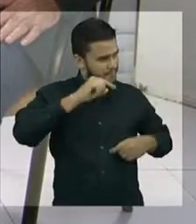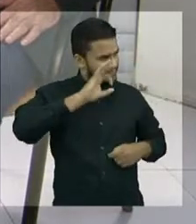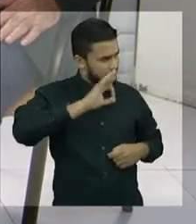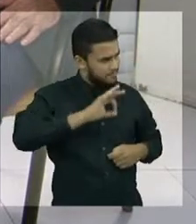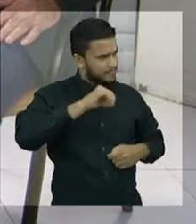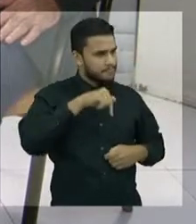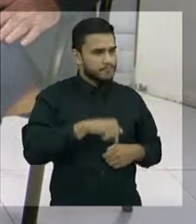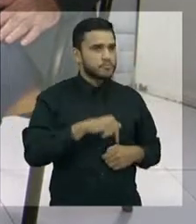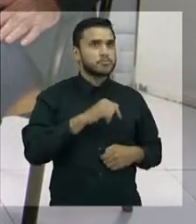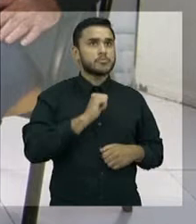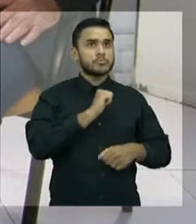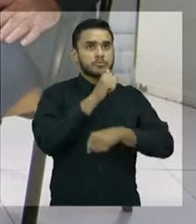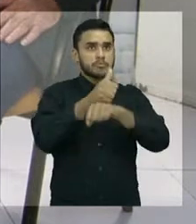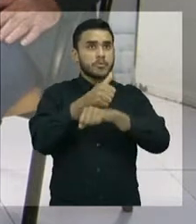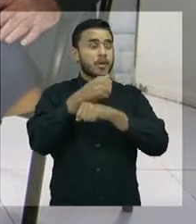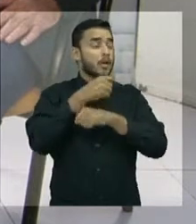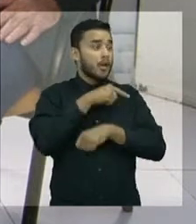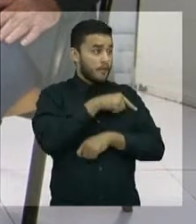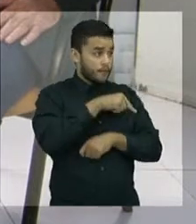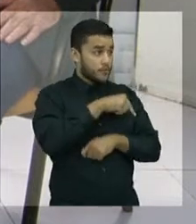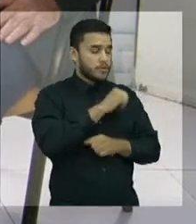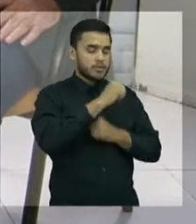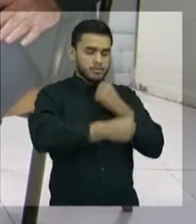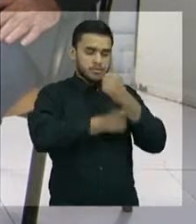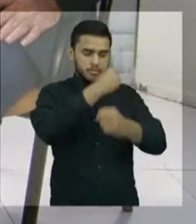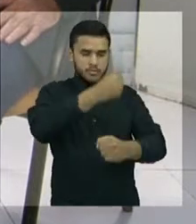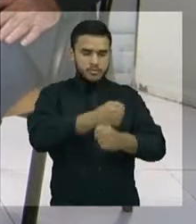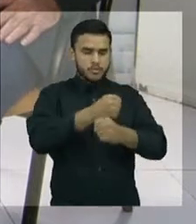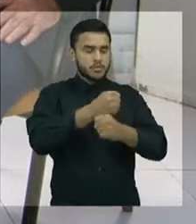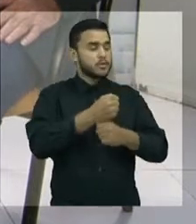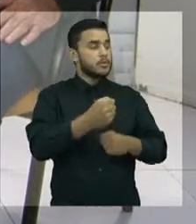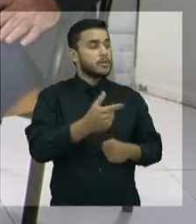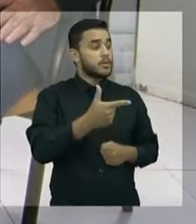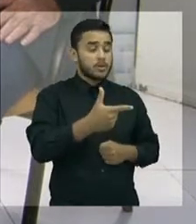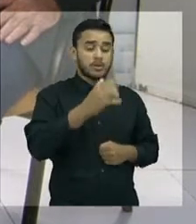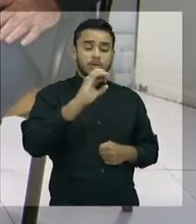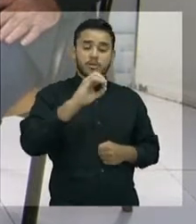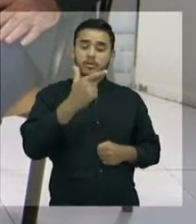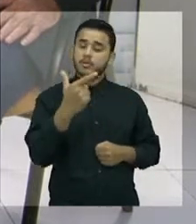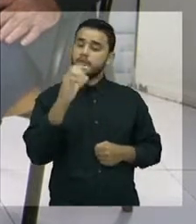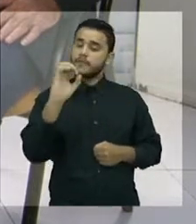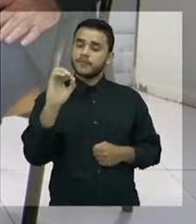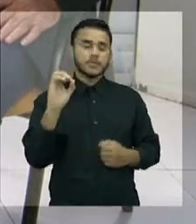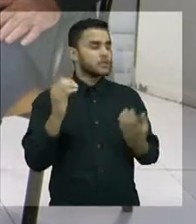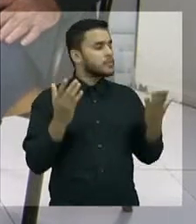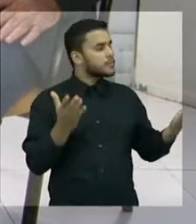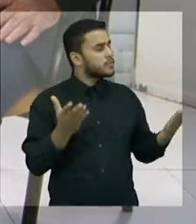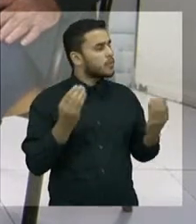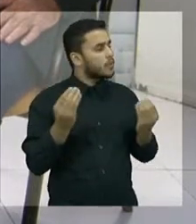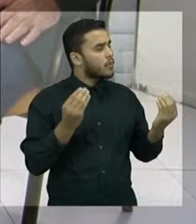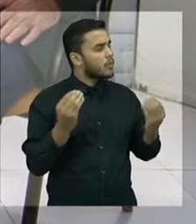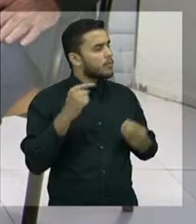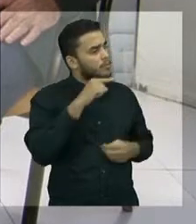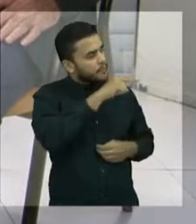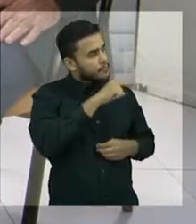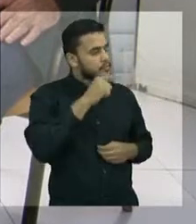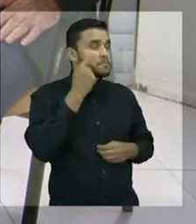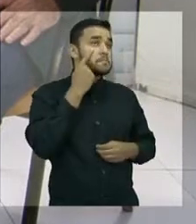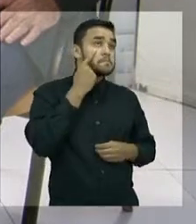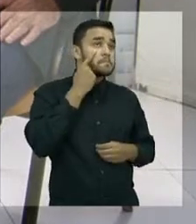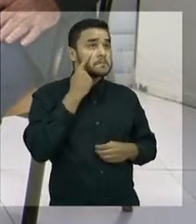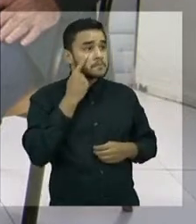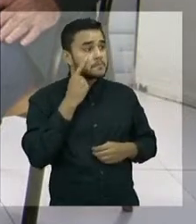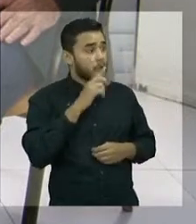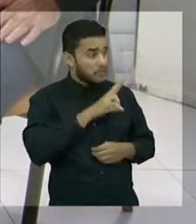o ano que vem já tem eleição. Quer dizer, quatro anos passam rapidamente. E qual é a sua perspectiva, digamos assim, quanto a